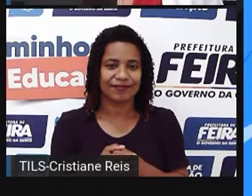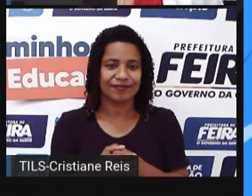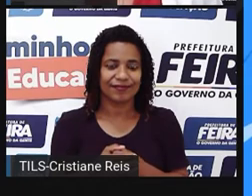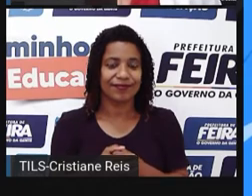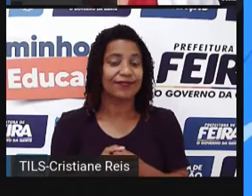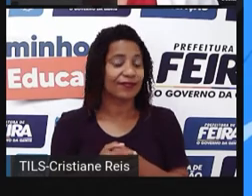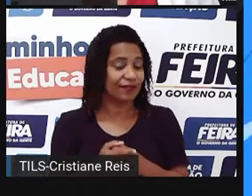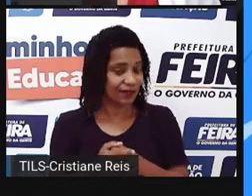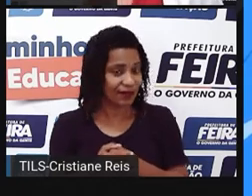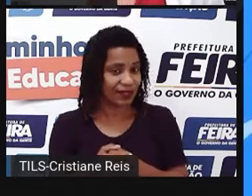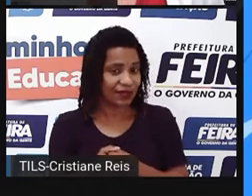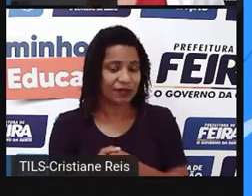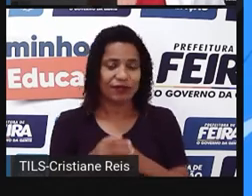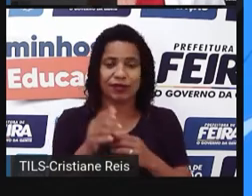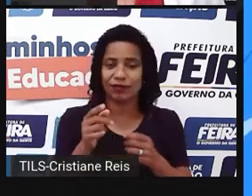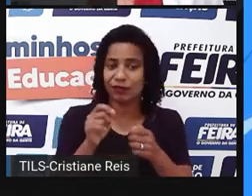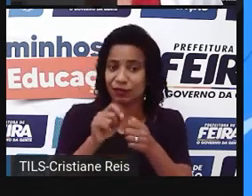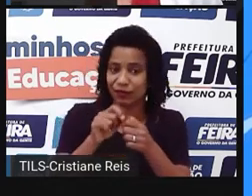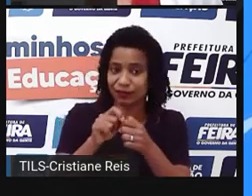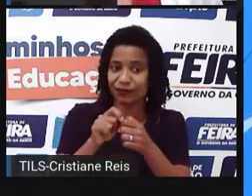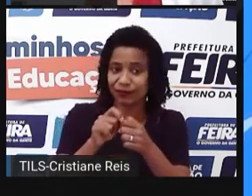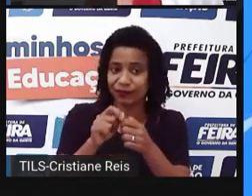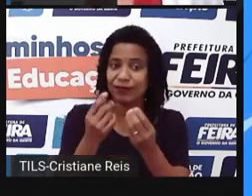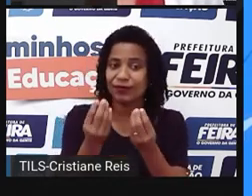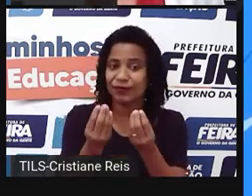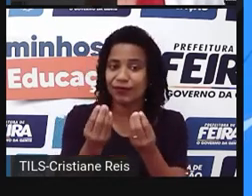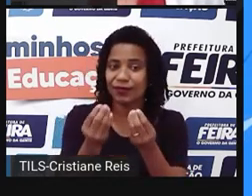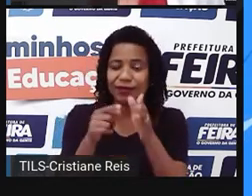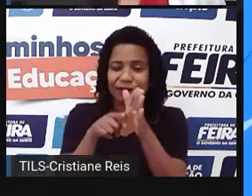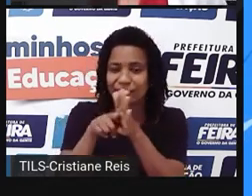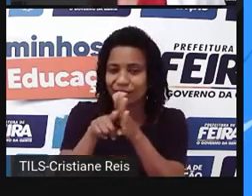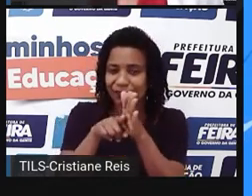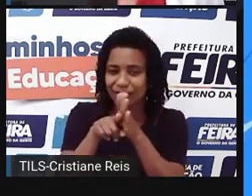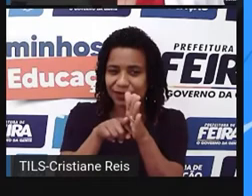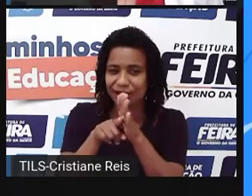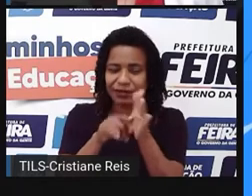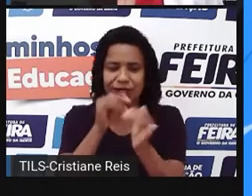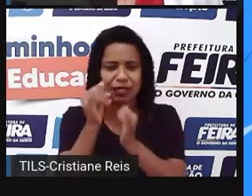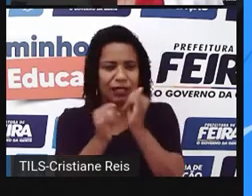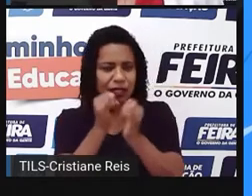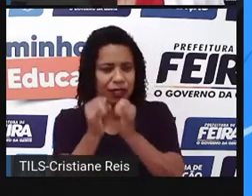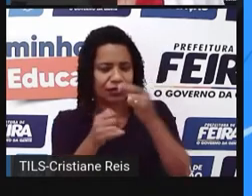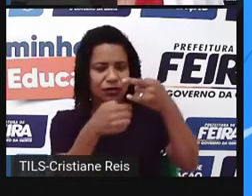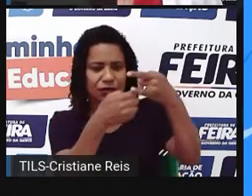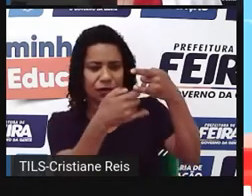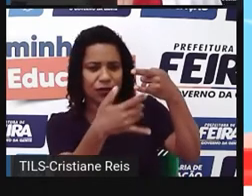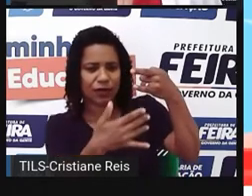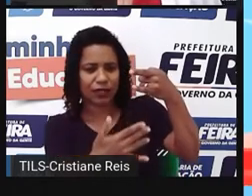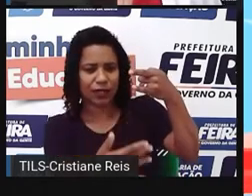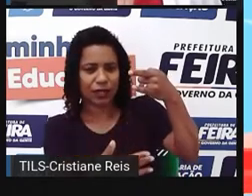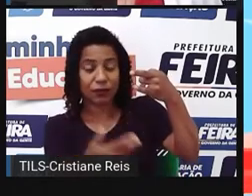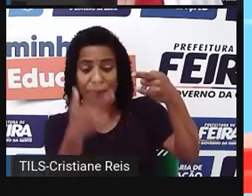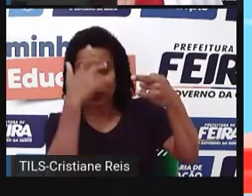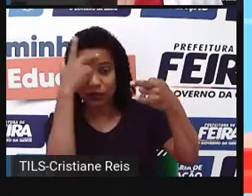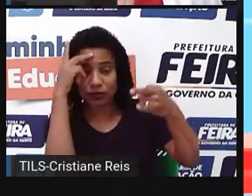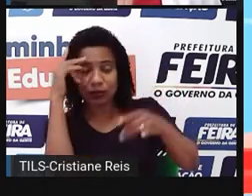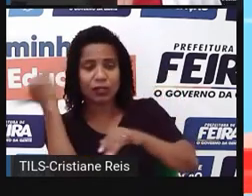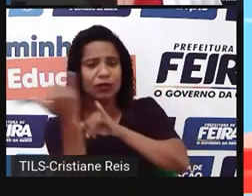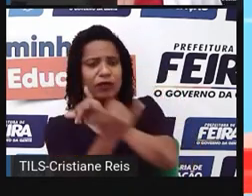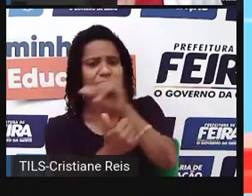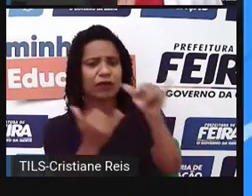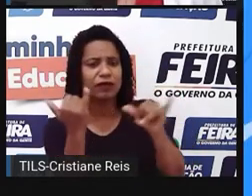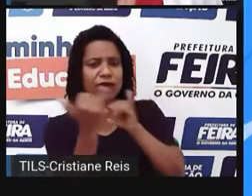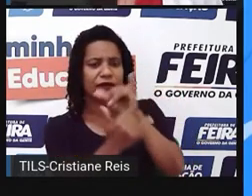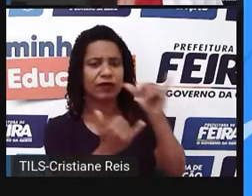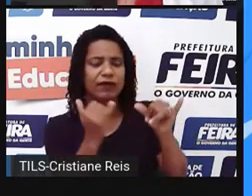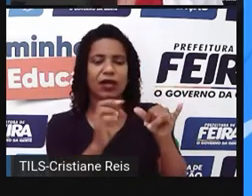Então, você faz uma busca na internet para ver o que é os outros estão dizendo a respeito desse site, né? Para ver se